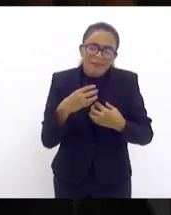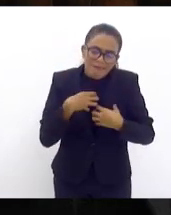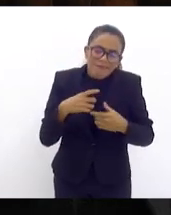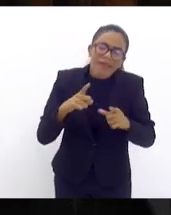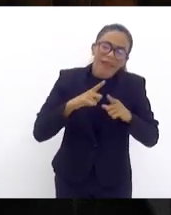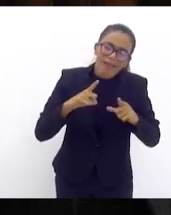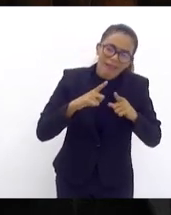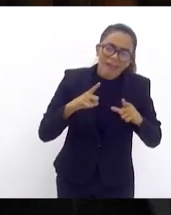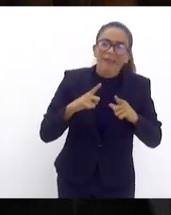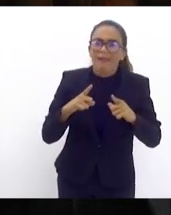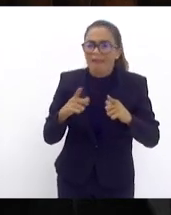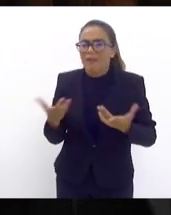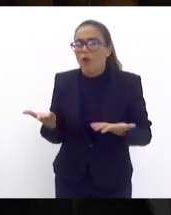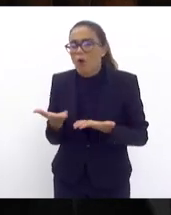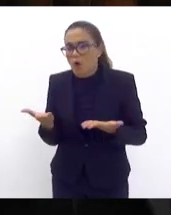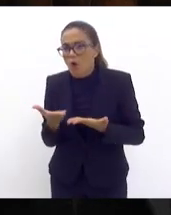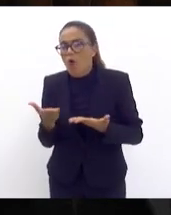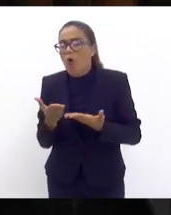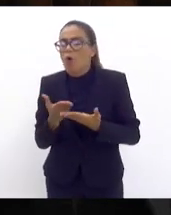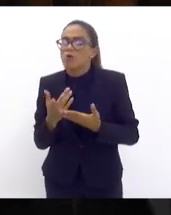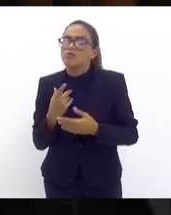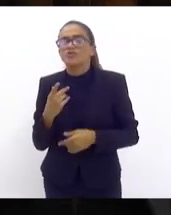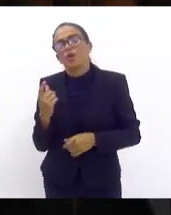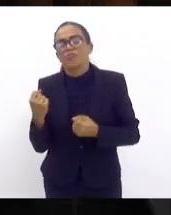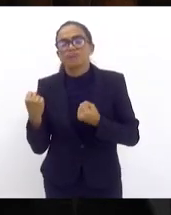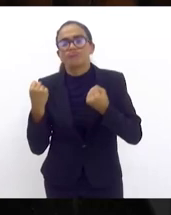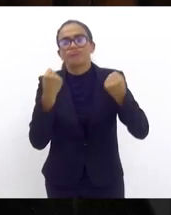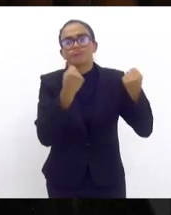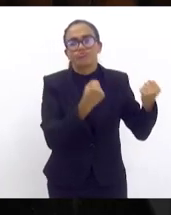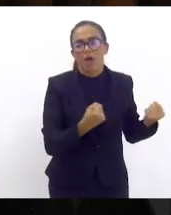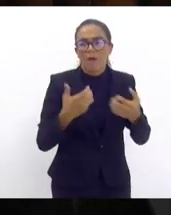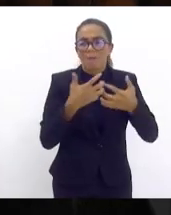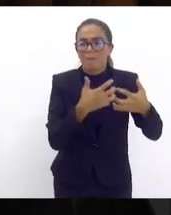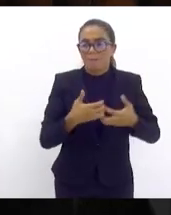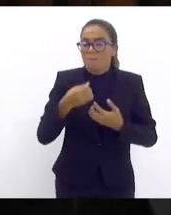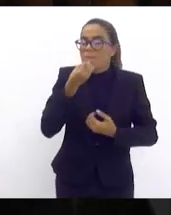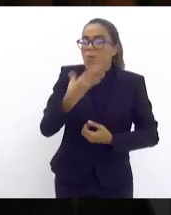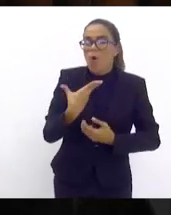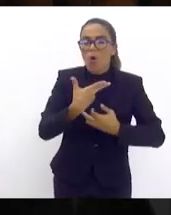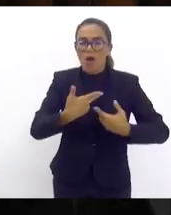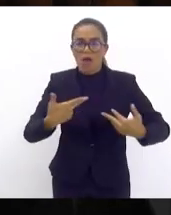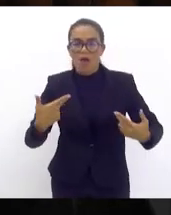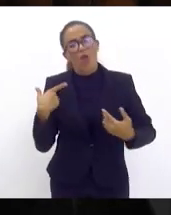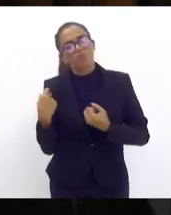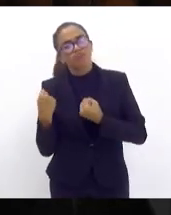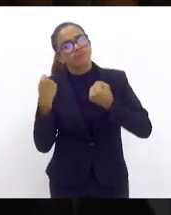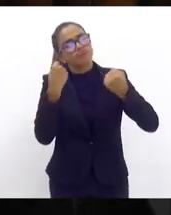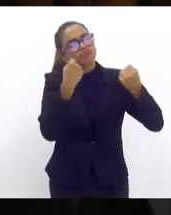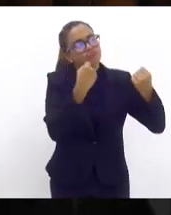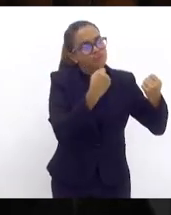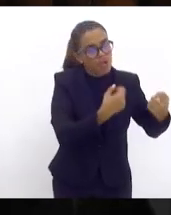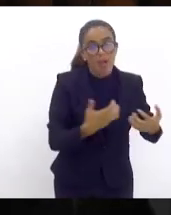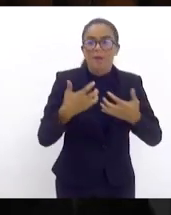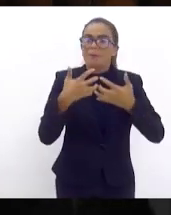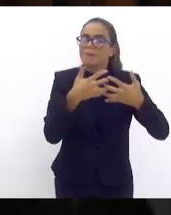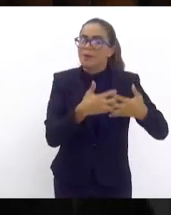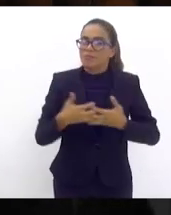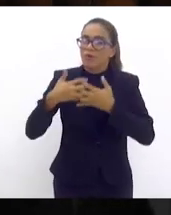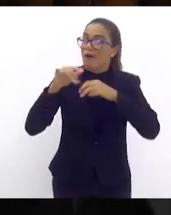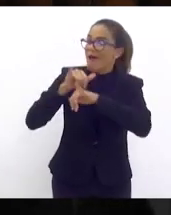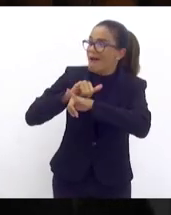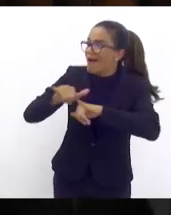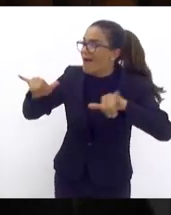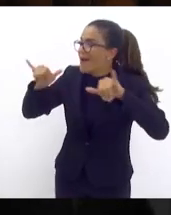certeza que hoje eu volto para a minha cidade com boa notícia hoje eu volto para a minha cidade falando que nós